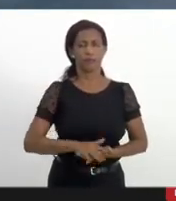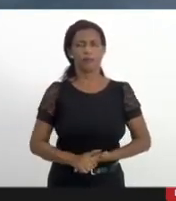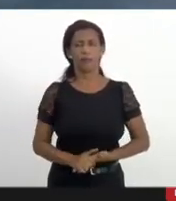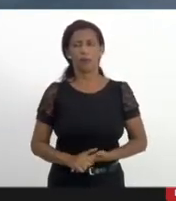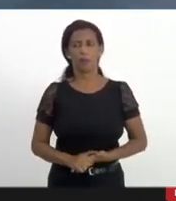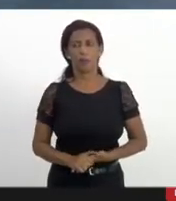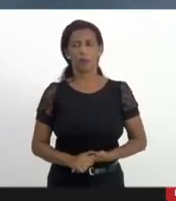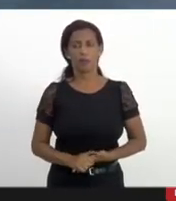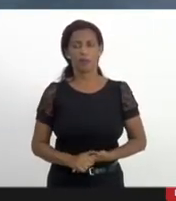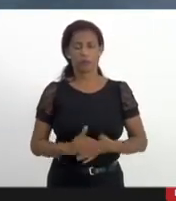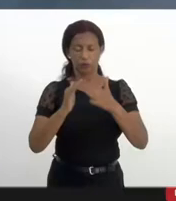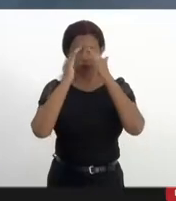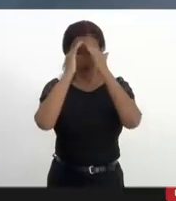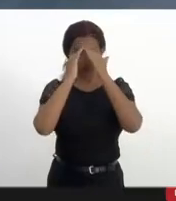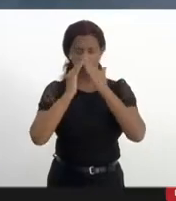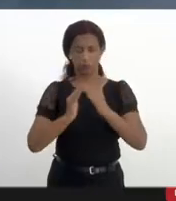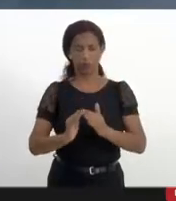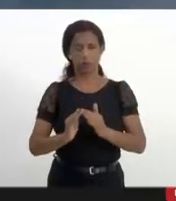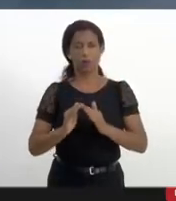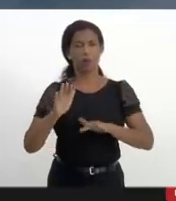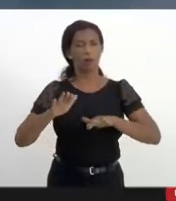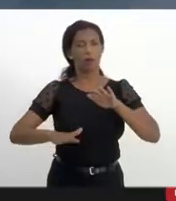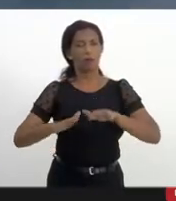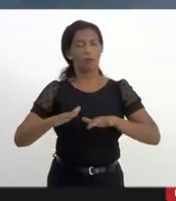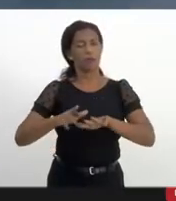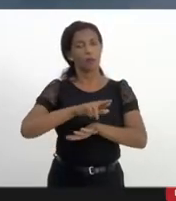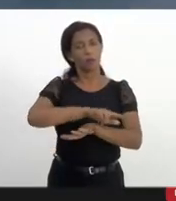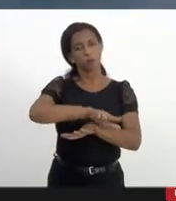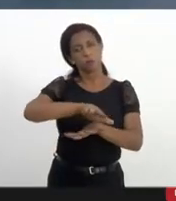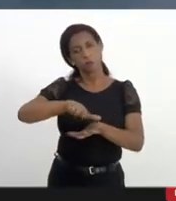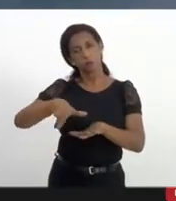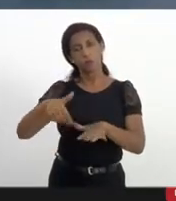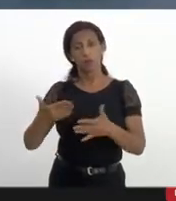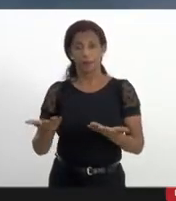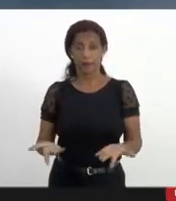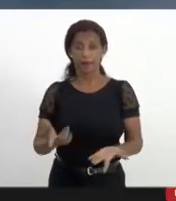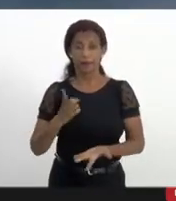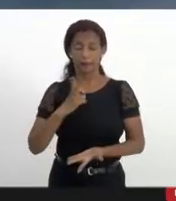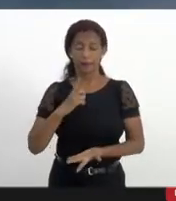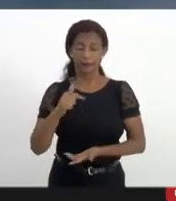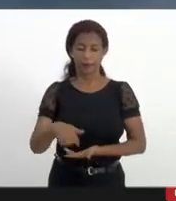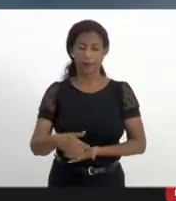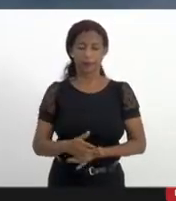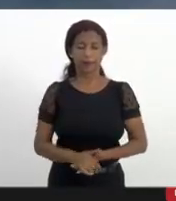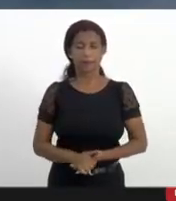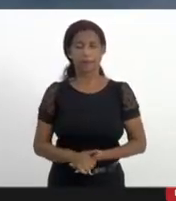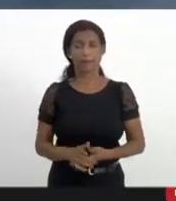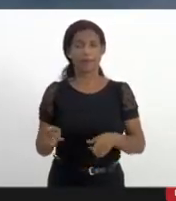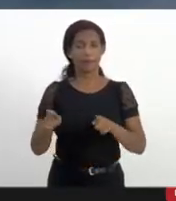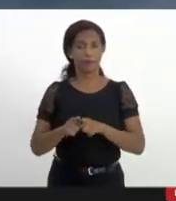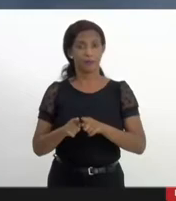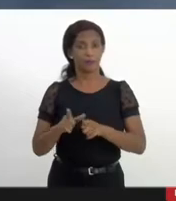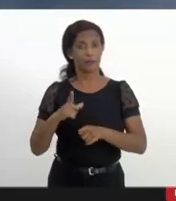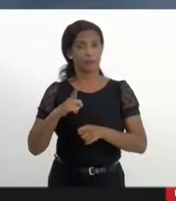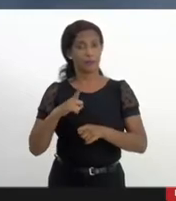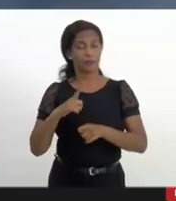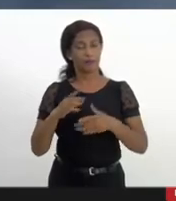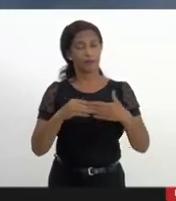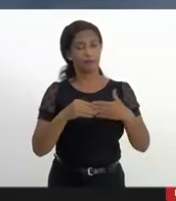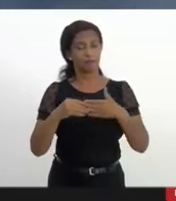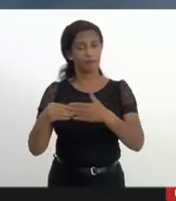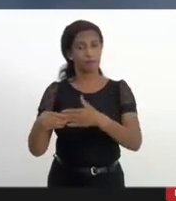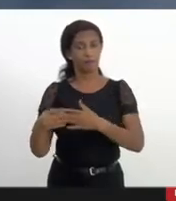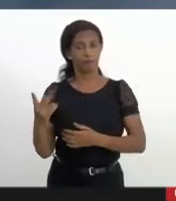respeito, apesar das divergências que, obviamente, temos aqui. Assim, inclusive, tem sido feita a condução